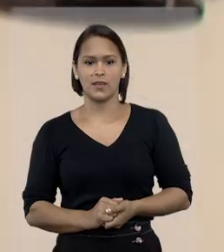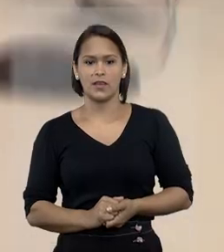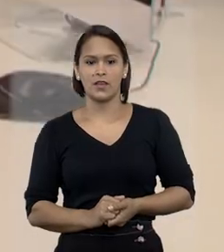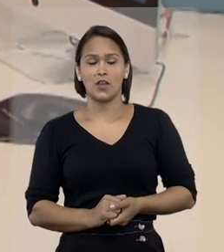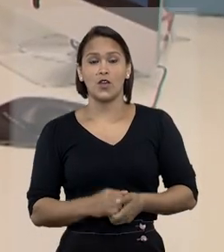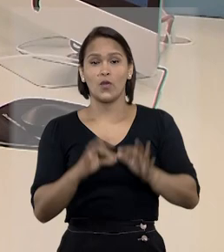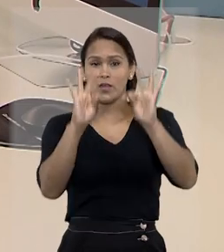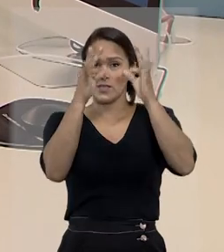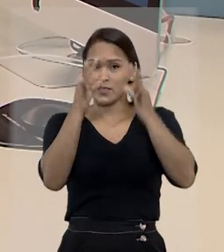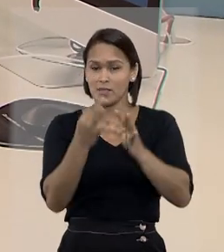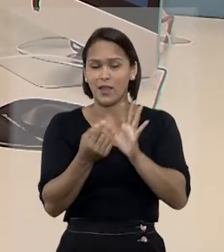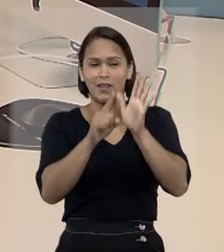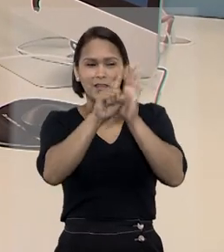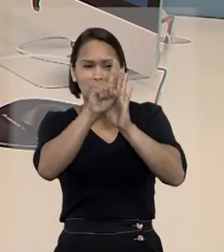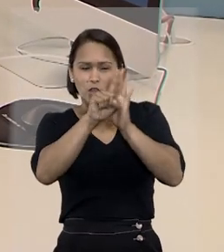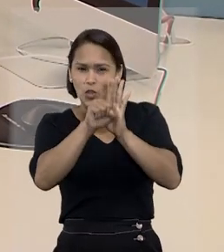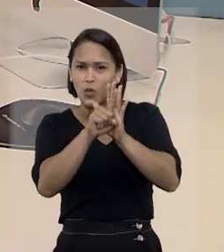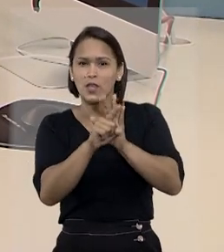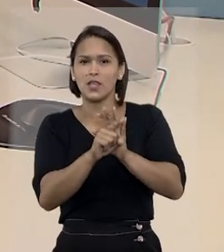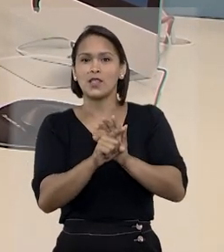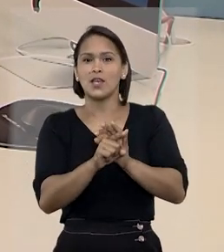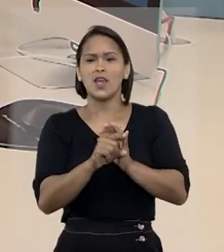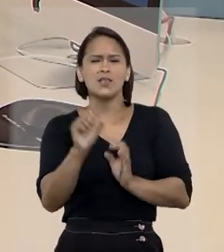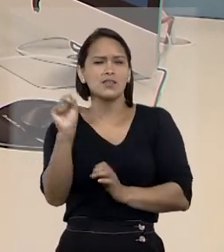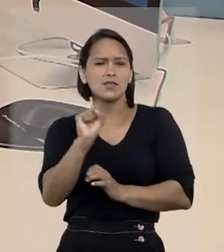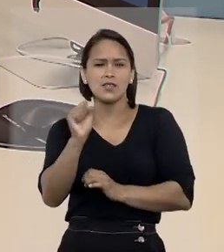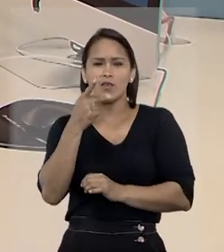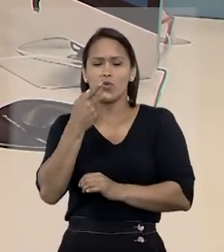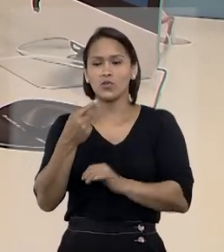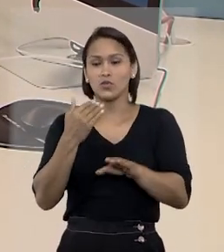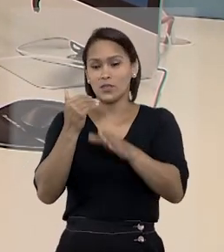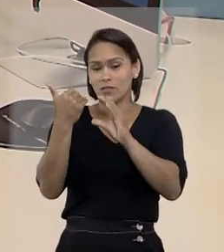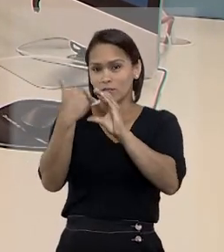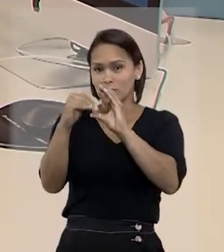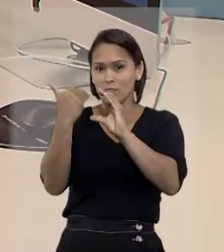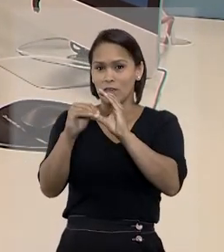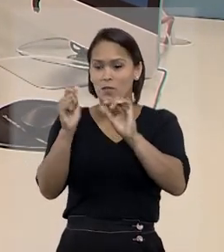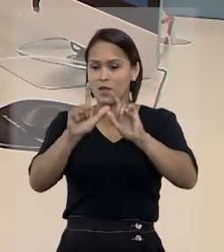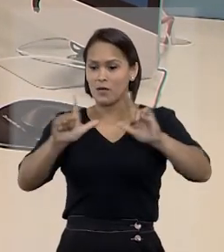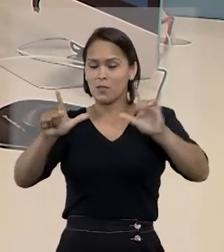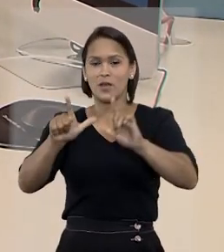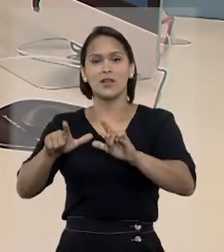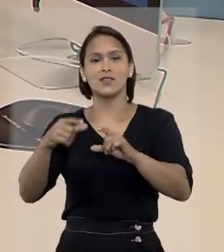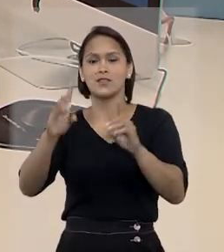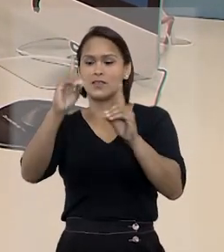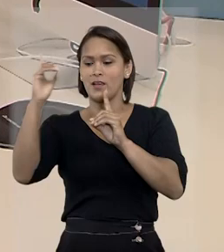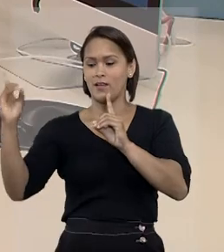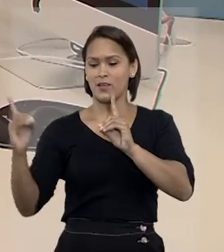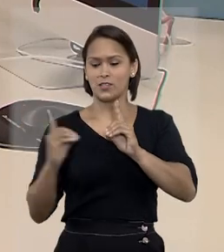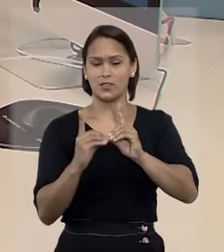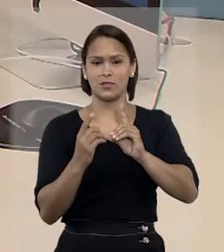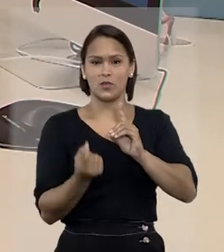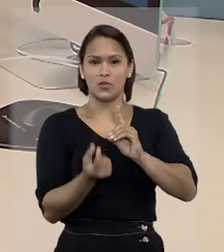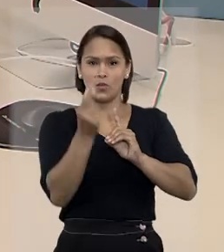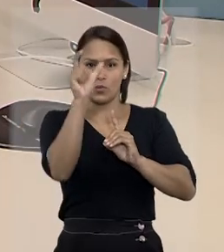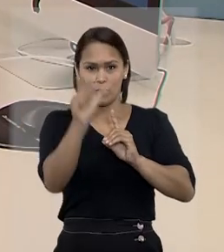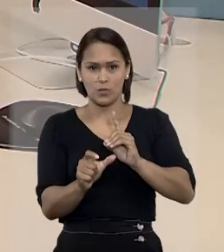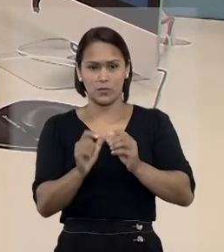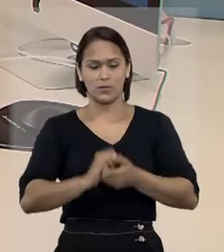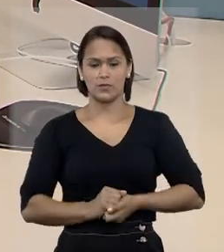Com as questões técnicas checadas, em poucos segundos, o consultor te encaminha para a sala de atendimento individual.